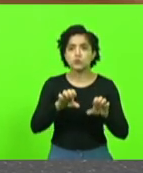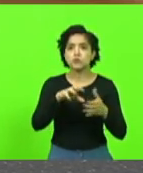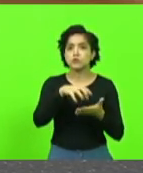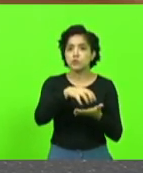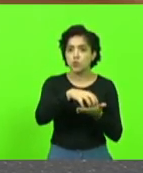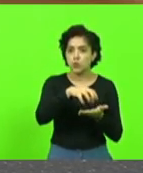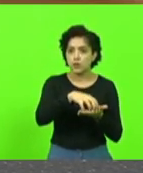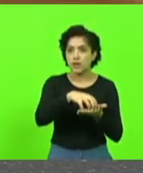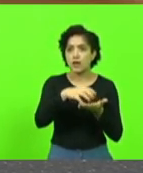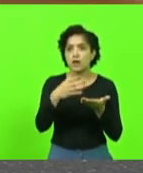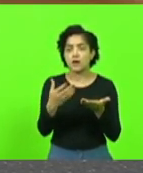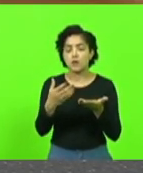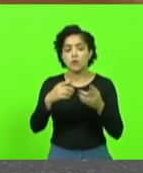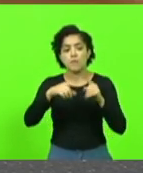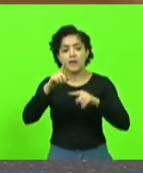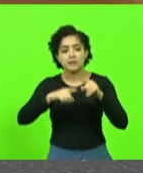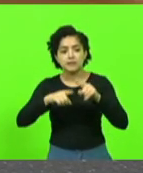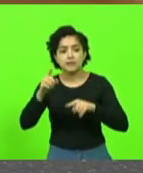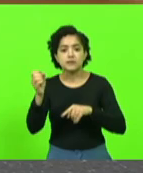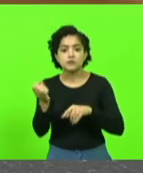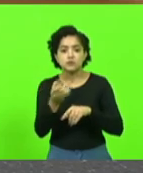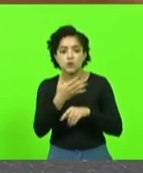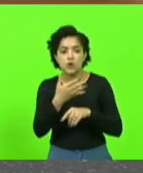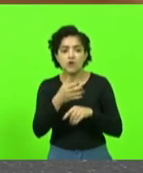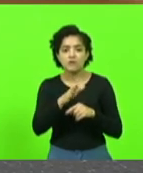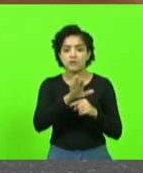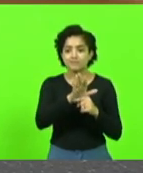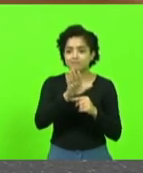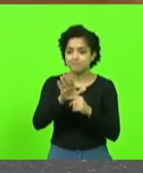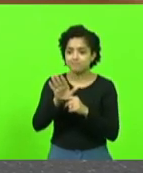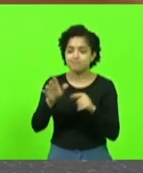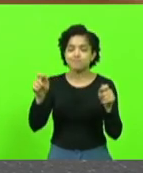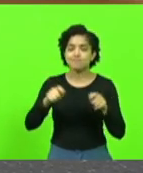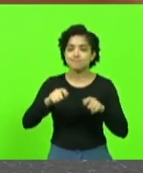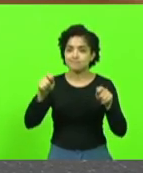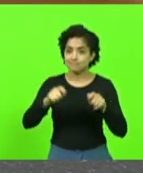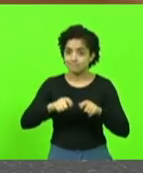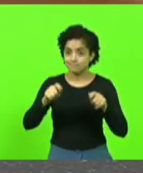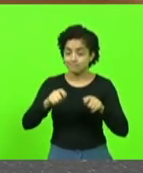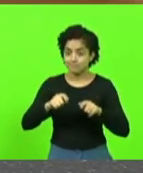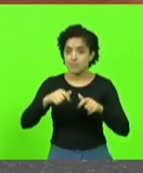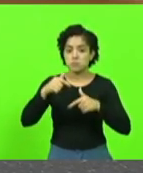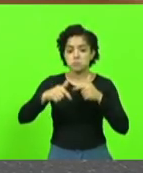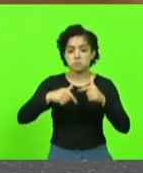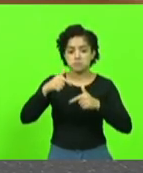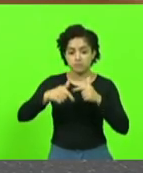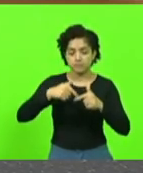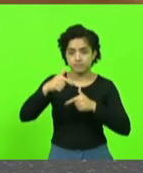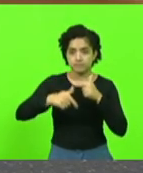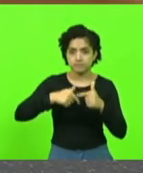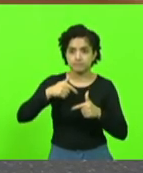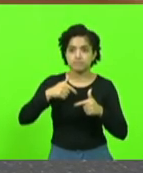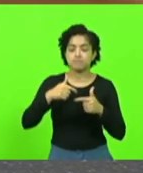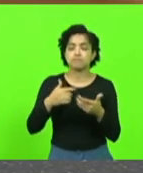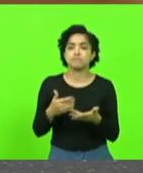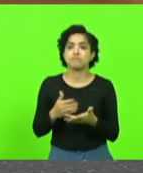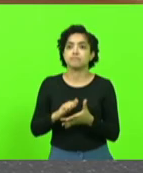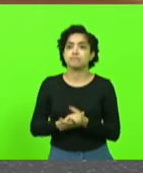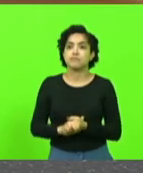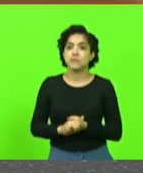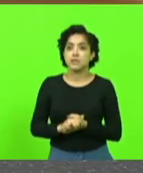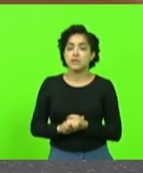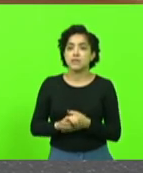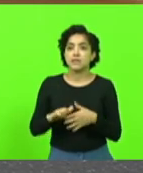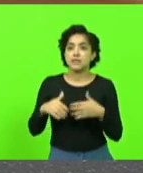também em novos equipamentos, dando melhores condições para o exercício das suas atividades, e além